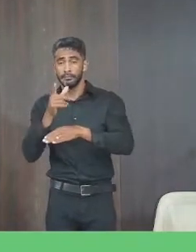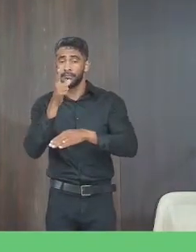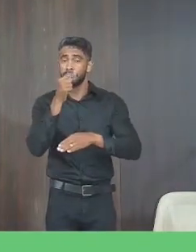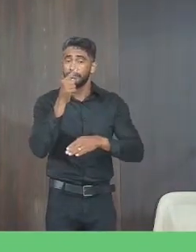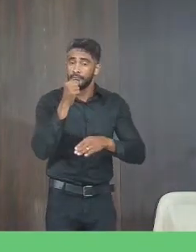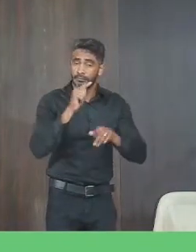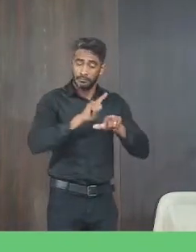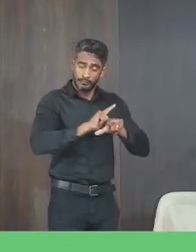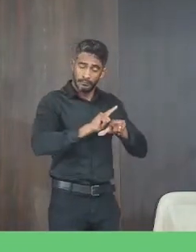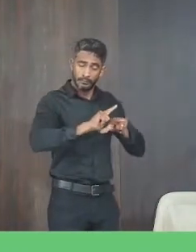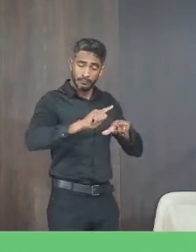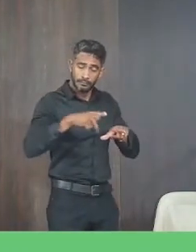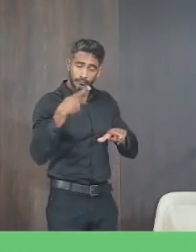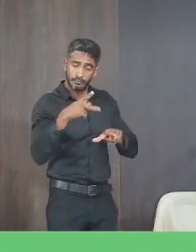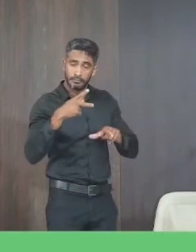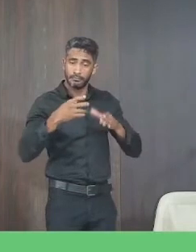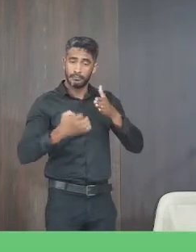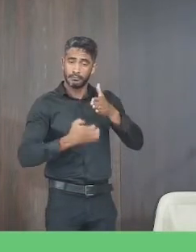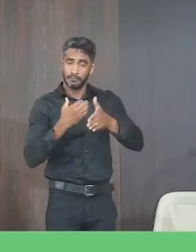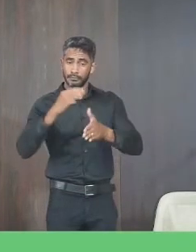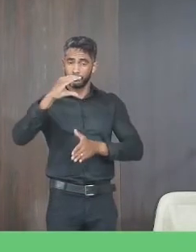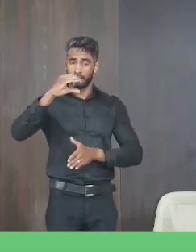Copasa na região da estrada de João Zeferino